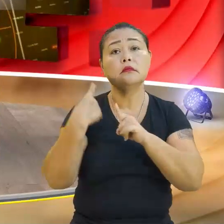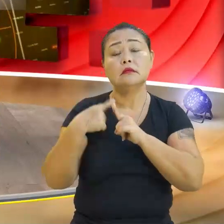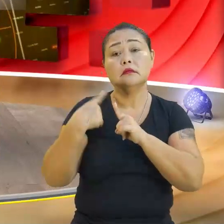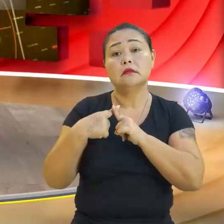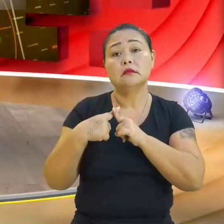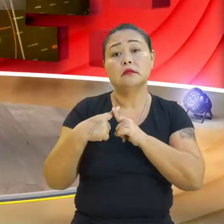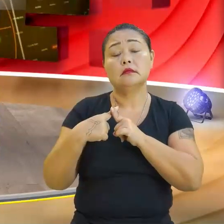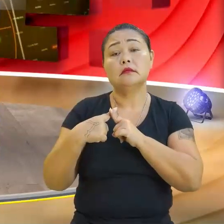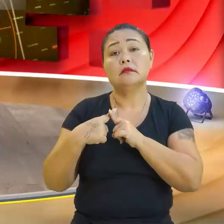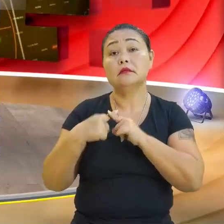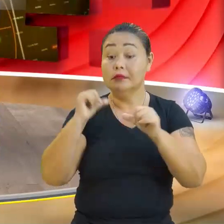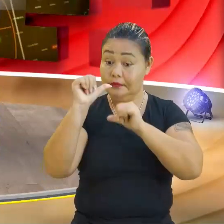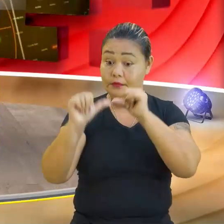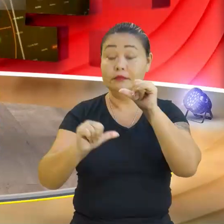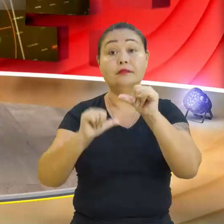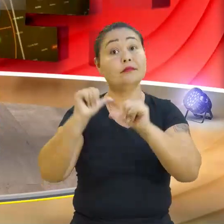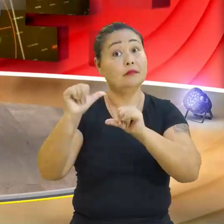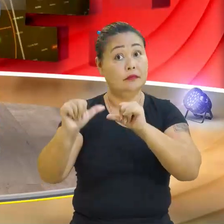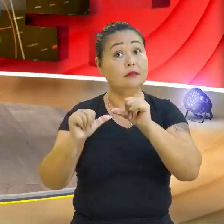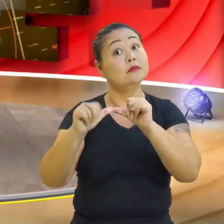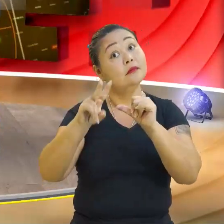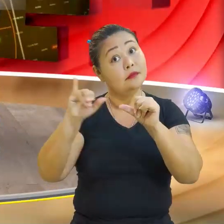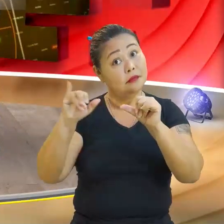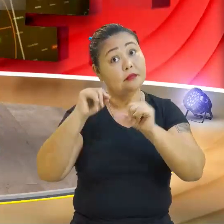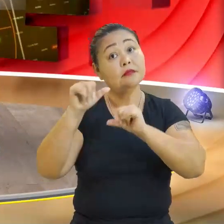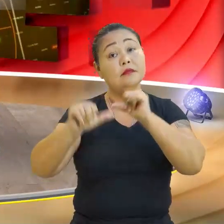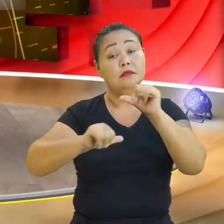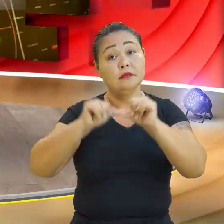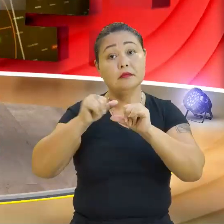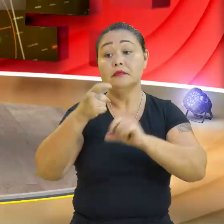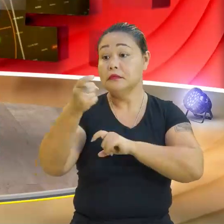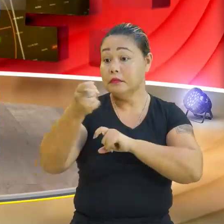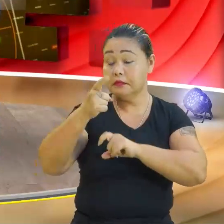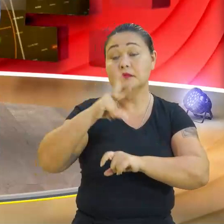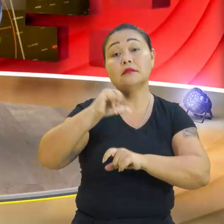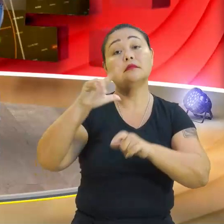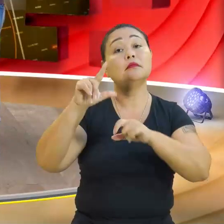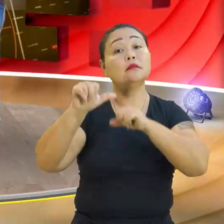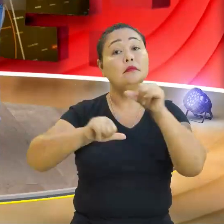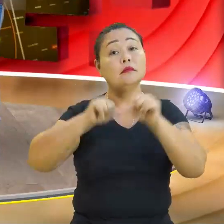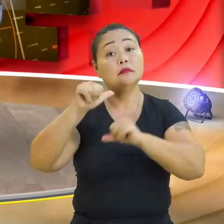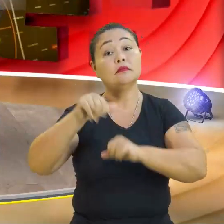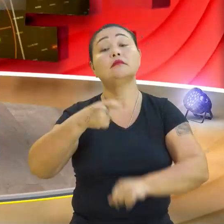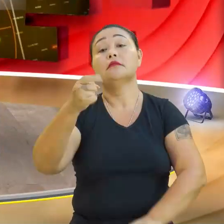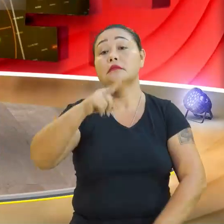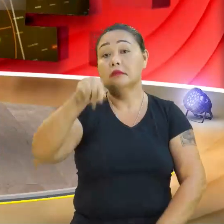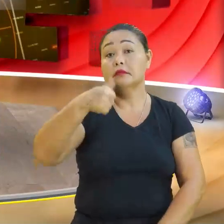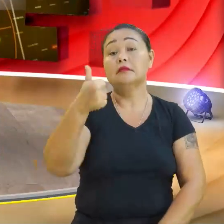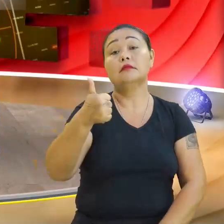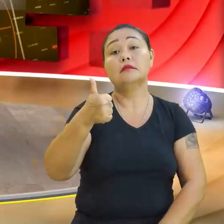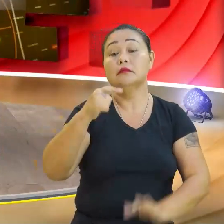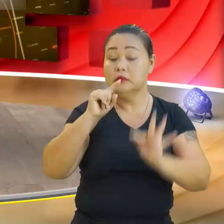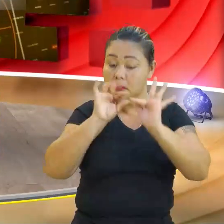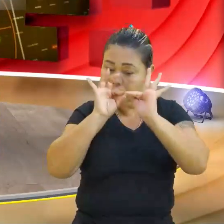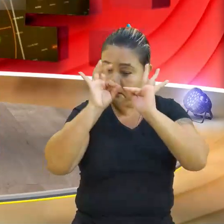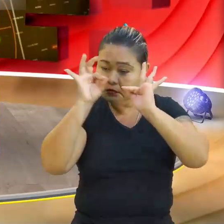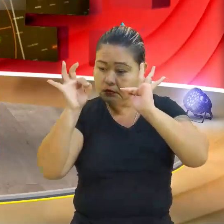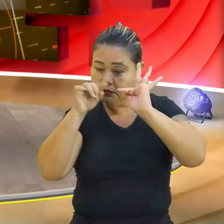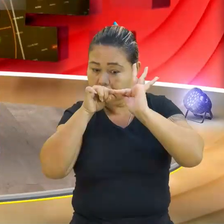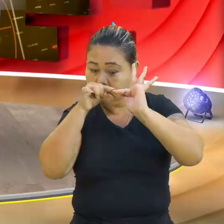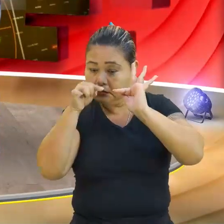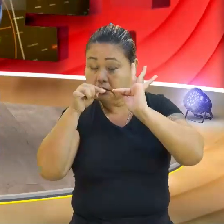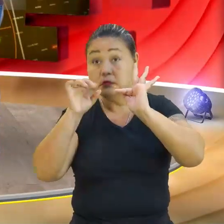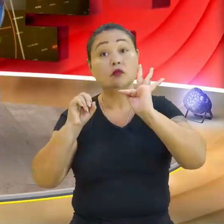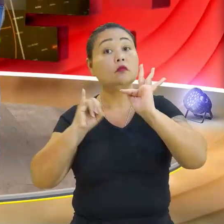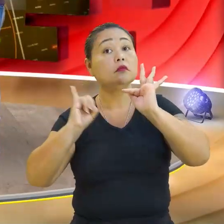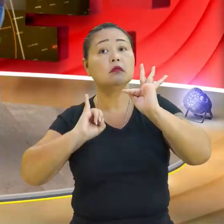Porque senão vai mudar. É. E aí? X muda, porque o X é quem vai variar. X é 1. Aumentou pelo menos uma unidade. Se não